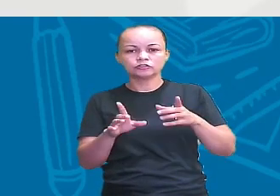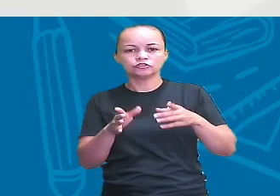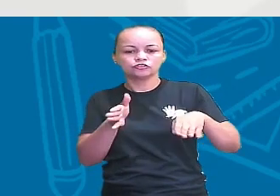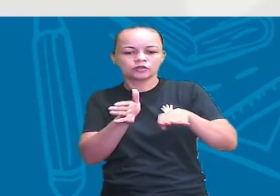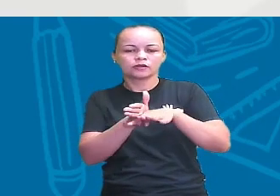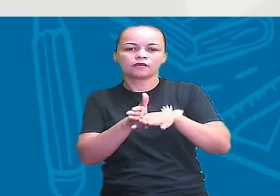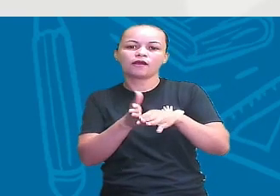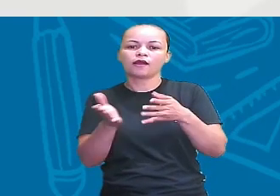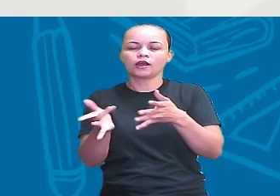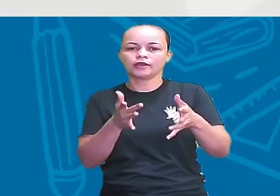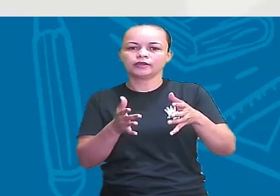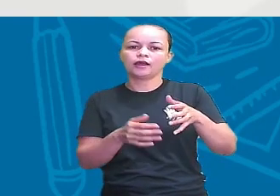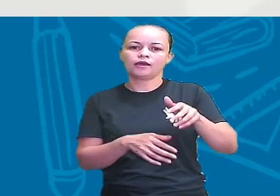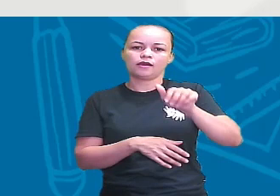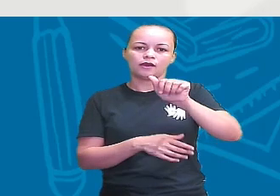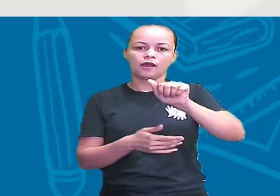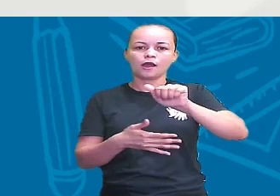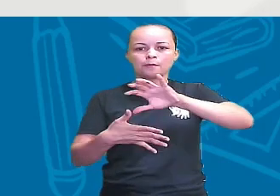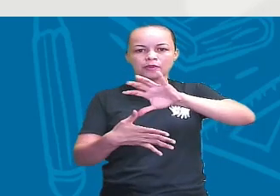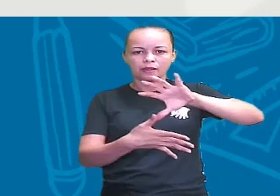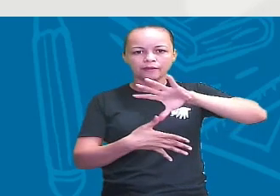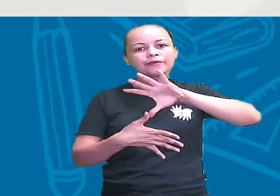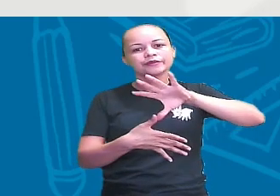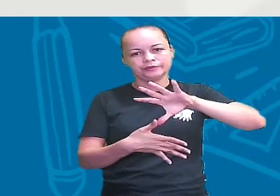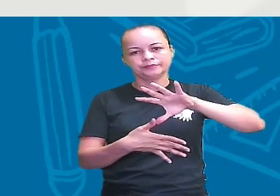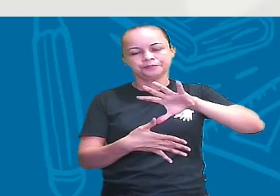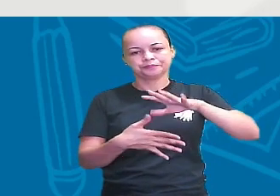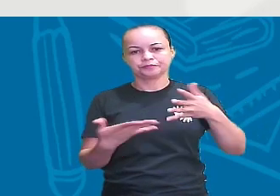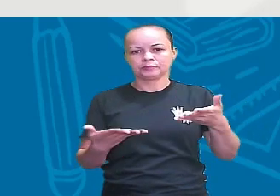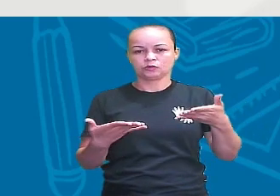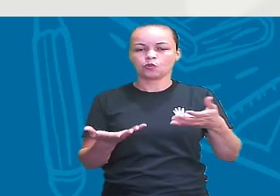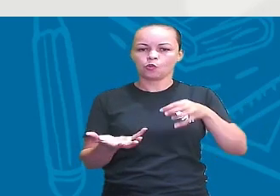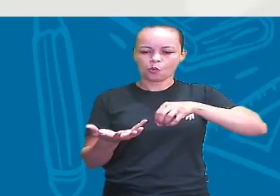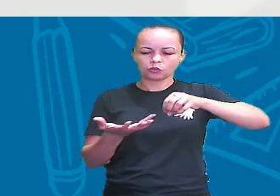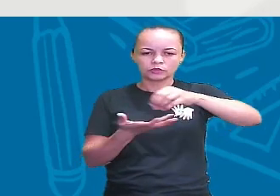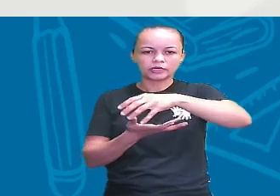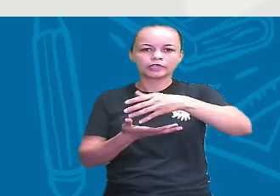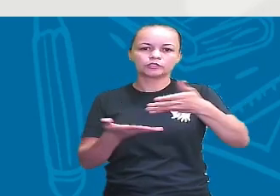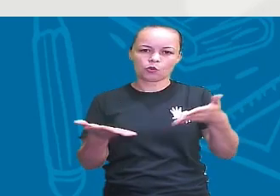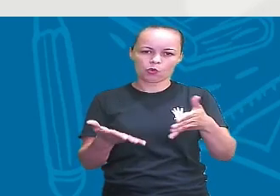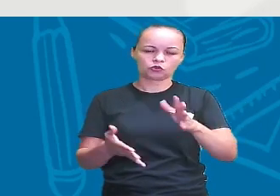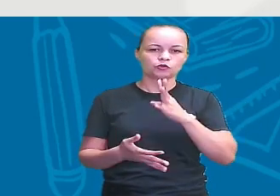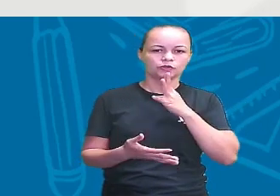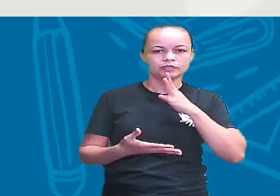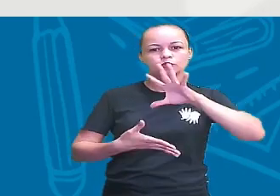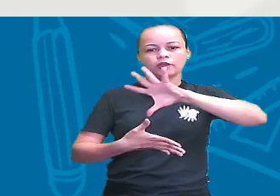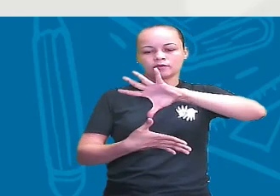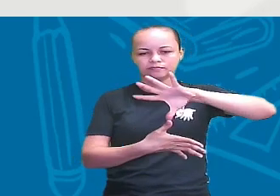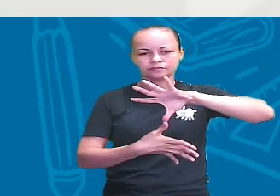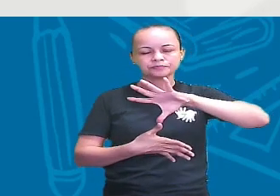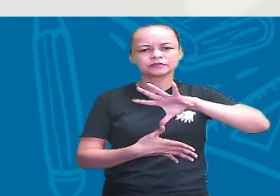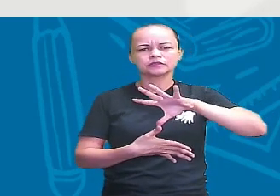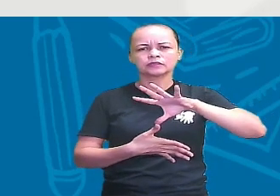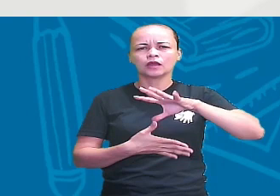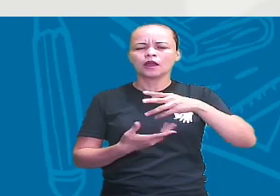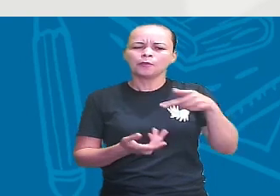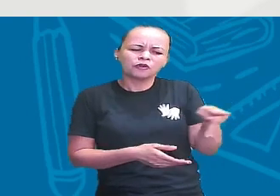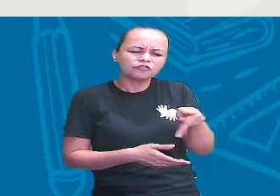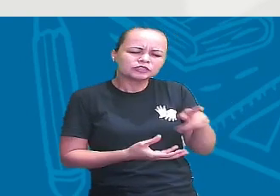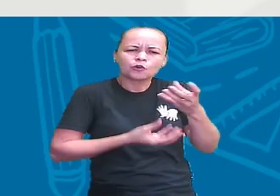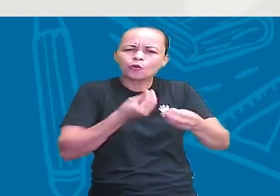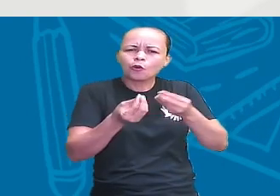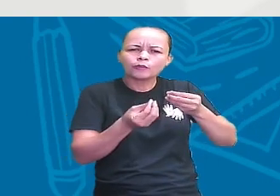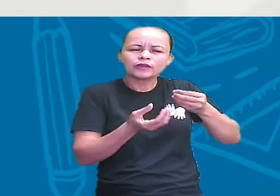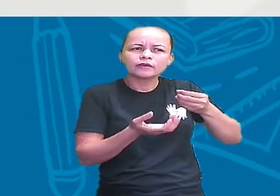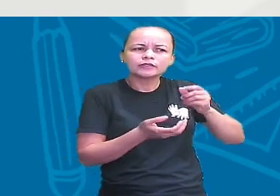continente que hoje nós conhecemos por América. Mas, professor, como foi que os seres humanos, eles saíram lá da África, lá da